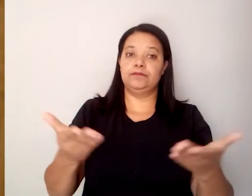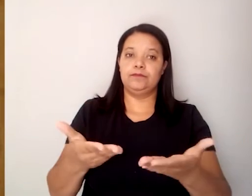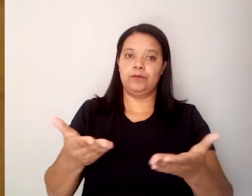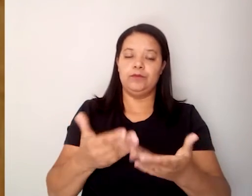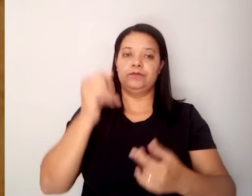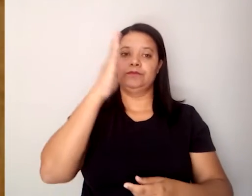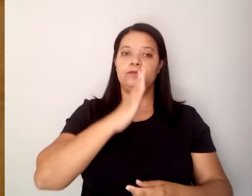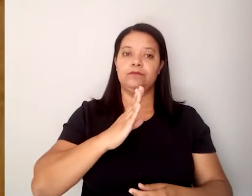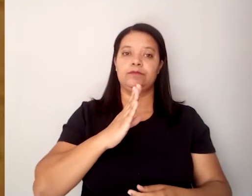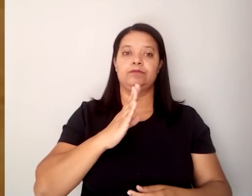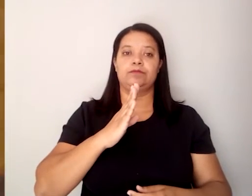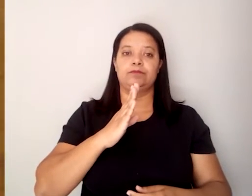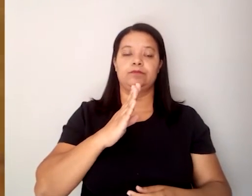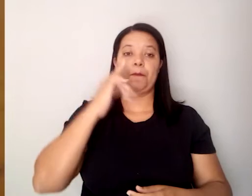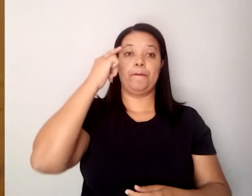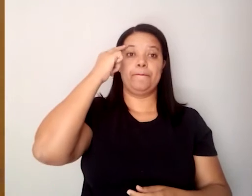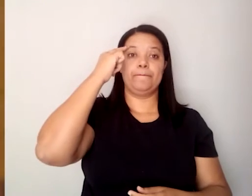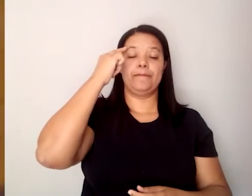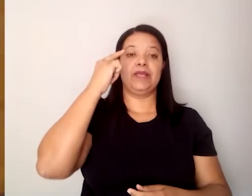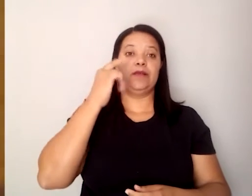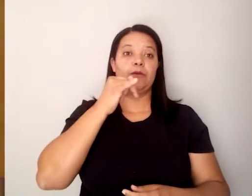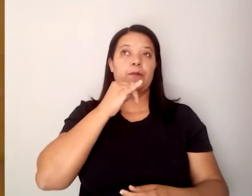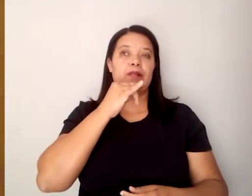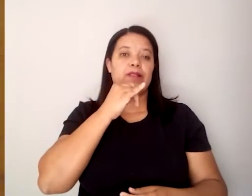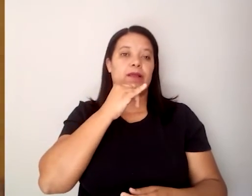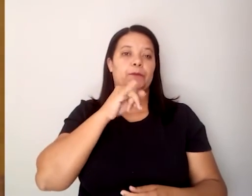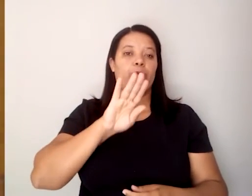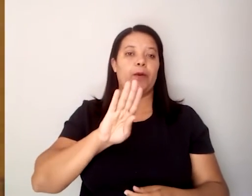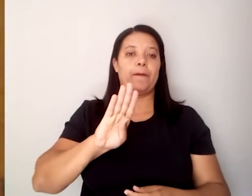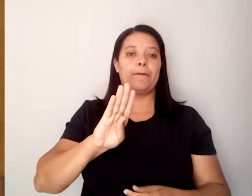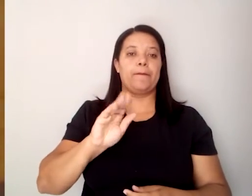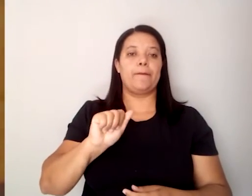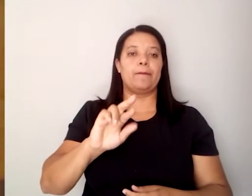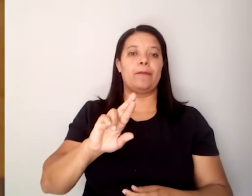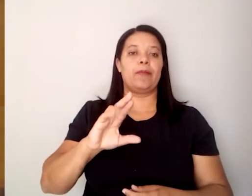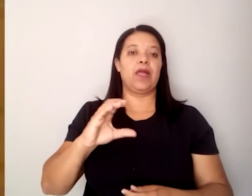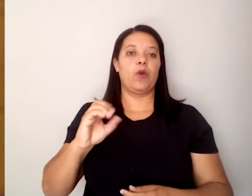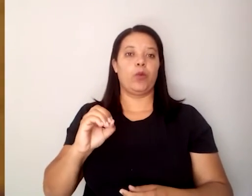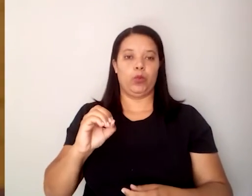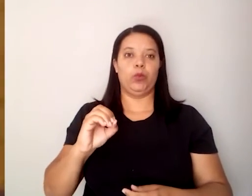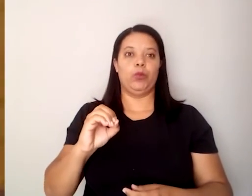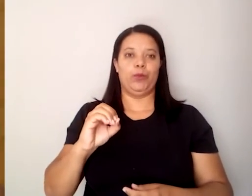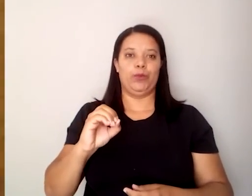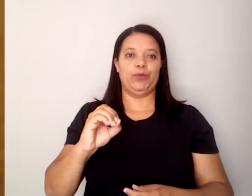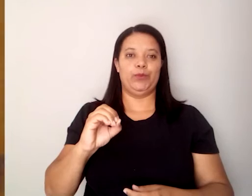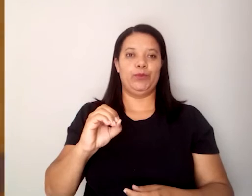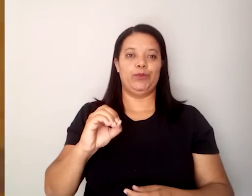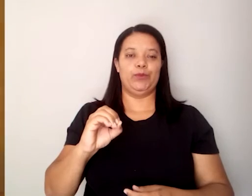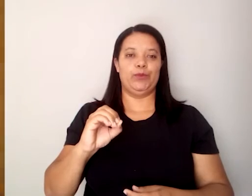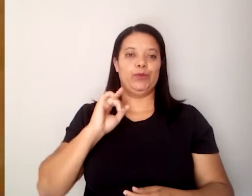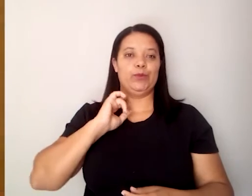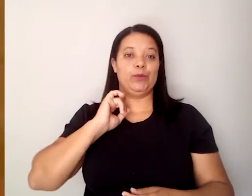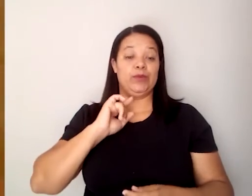pensando na força do barroco, por exemplo, é uma imagem diferente que